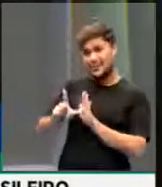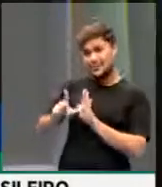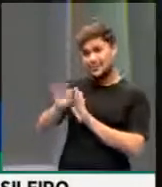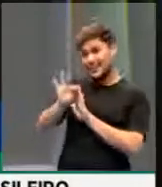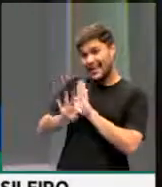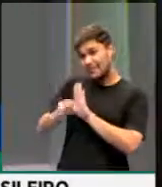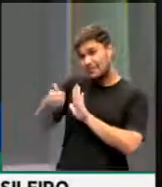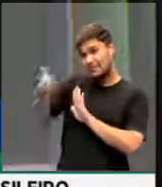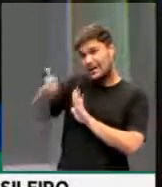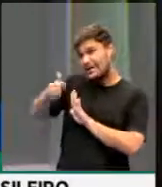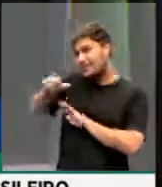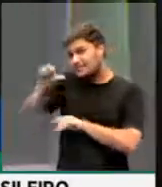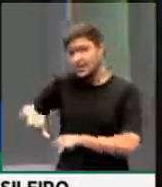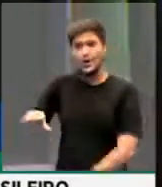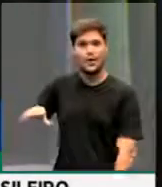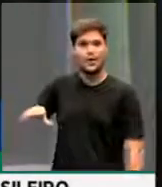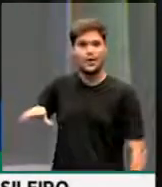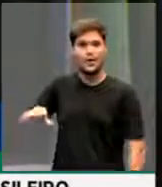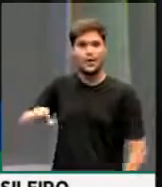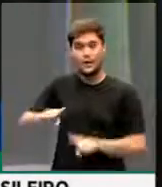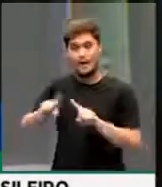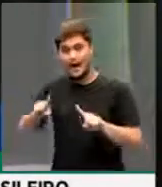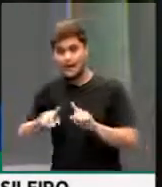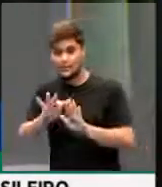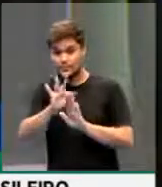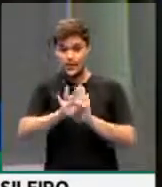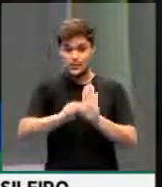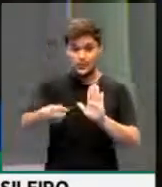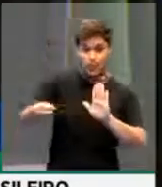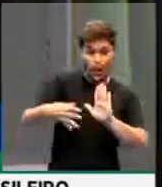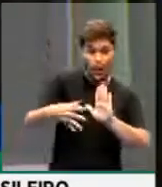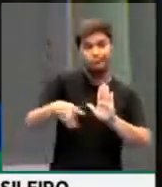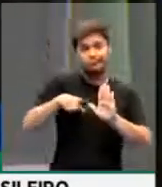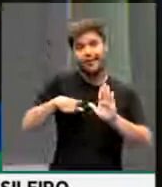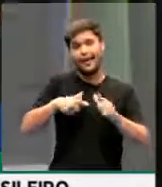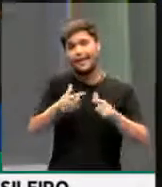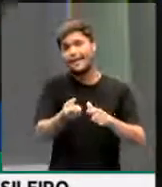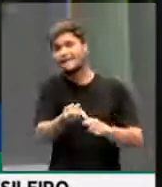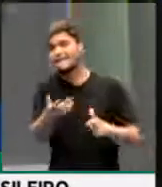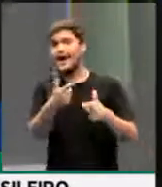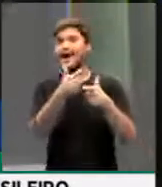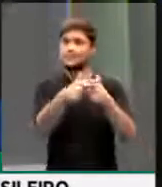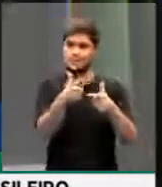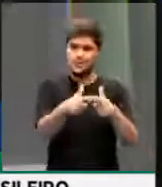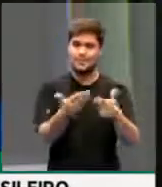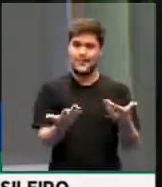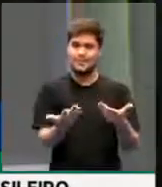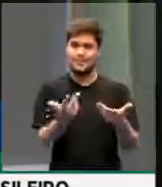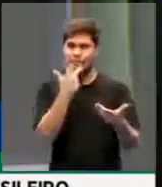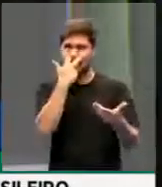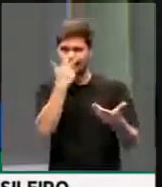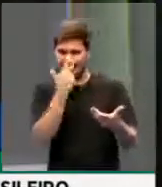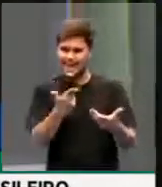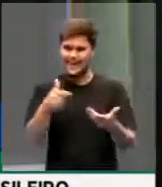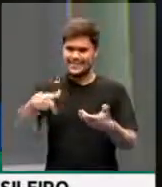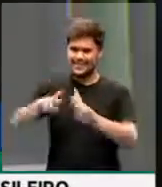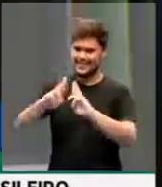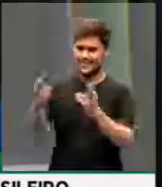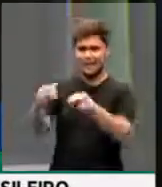mas o texto ainda tem graves problemas, está sendo, ao que tudo indica, piorado pelo plenário.